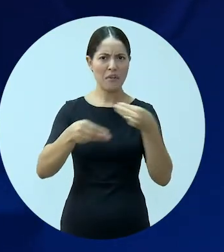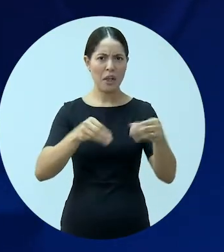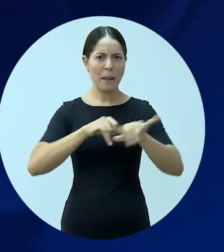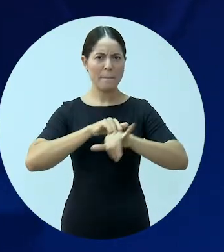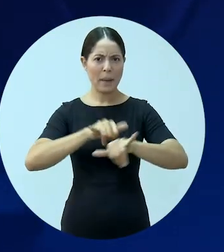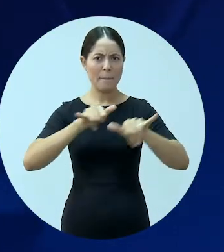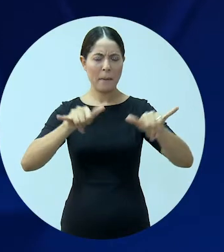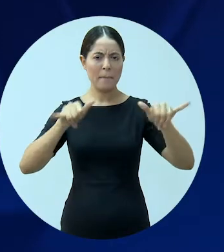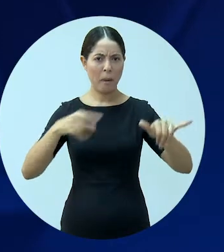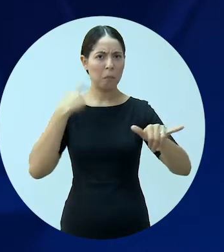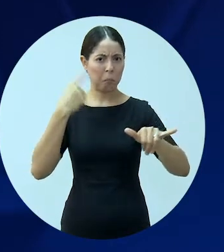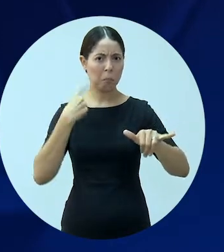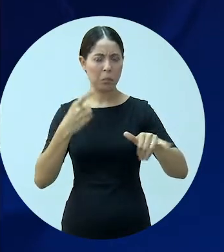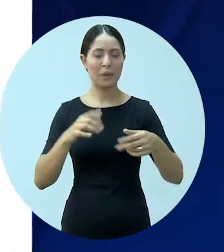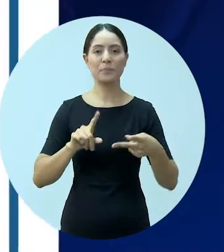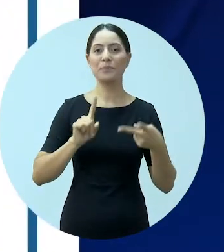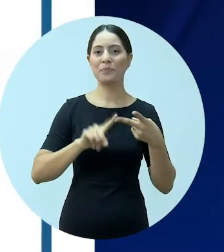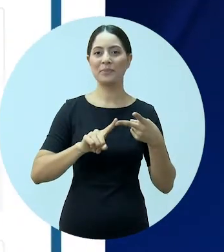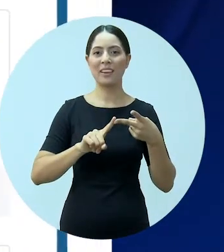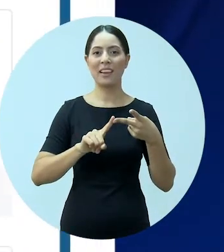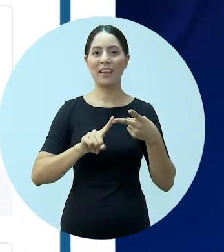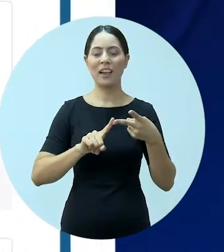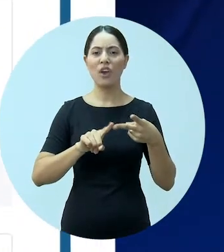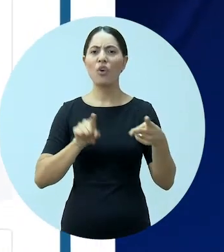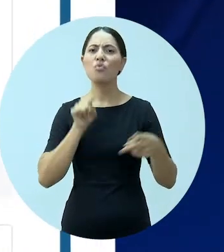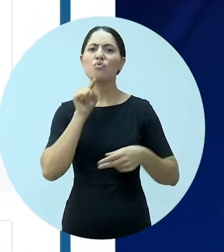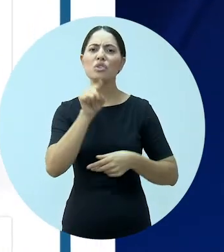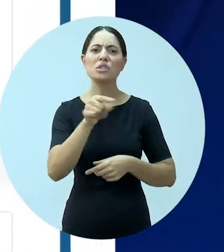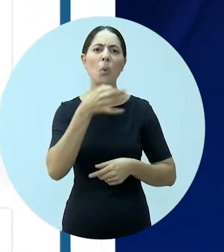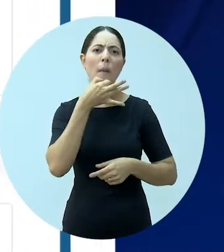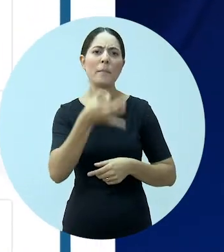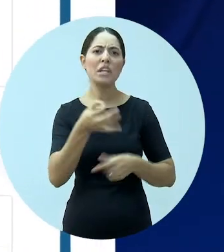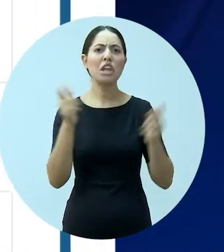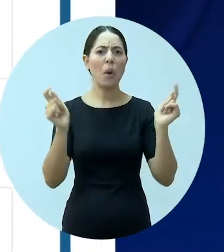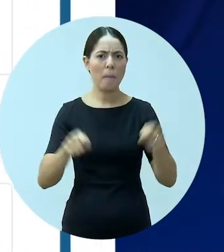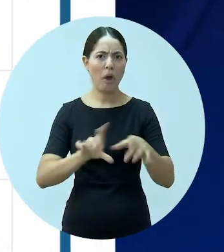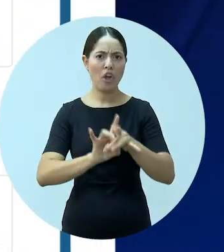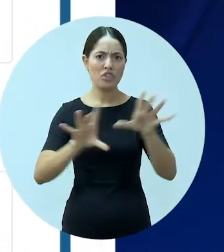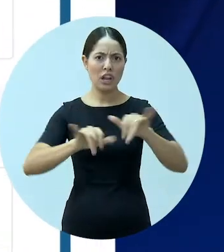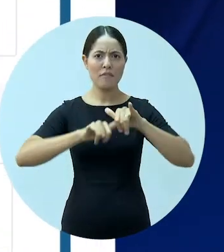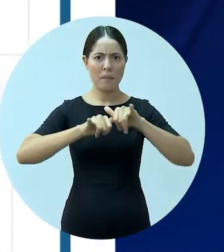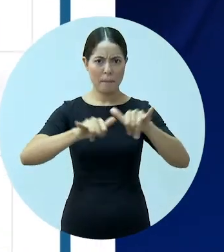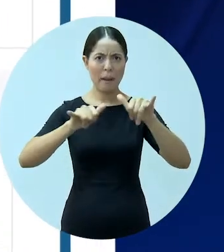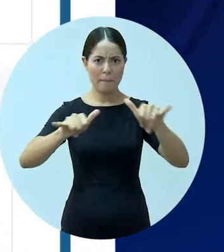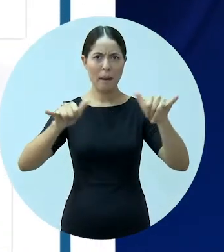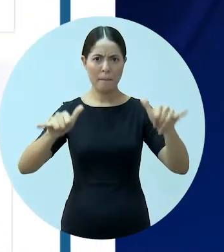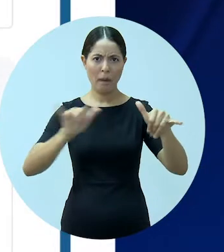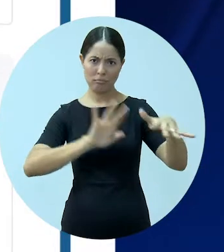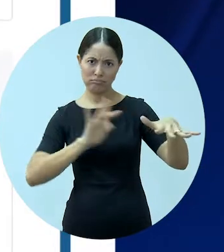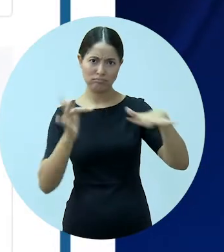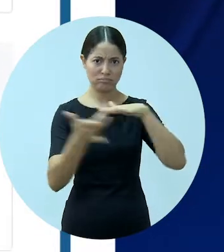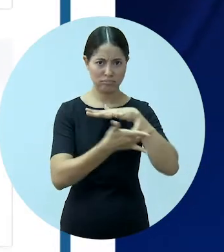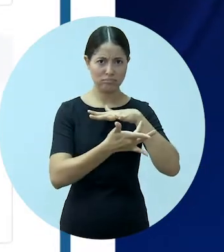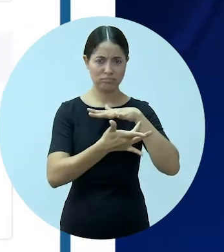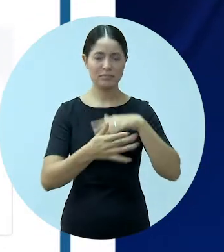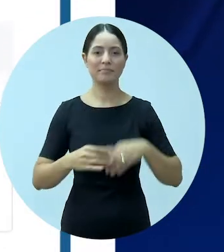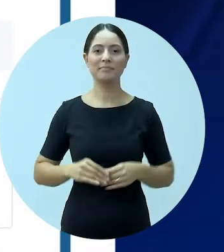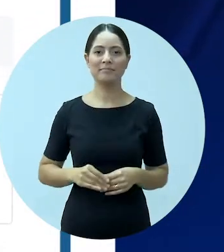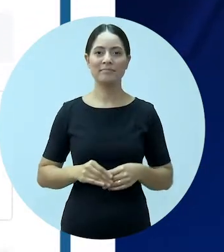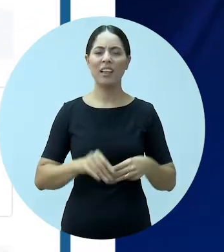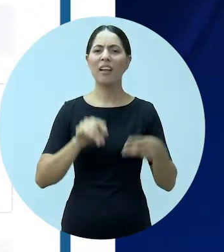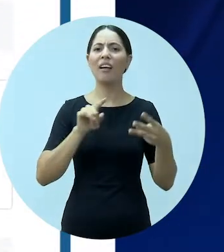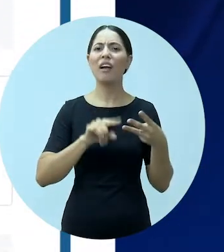Você é a favor da flexibilização das regras de publicidade da advocacia? Você é a favor da publicidade e